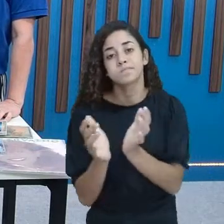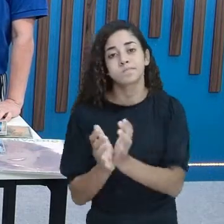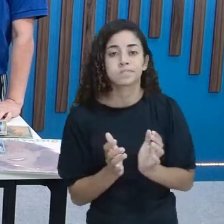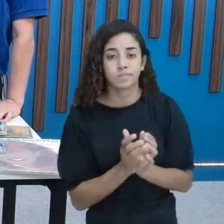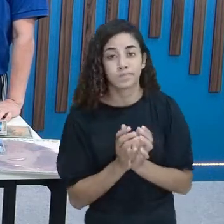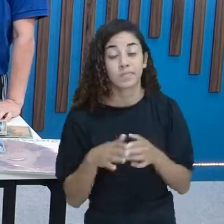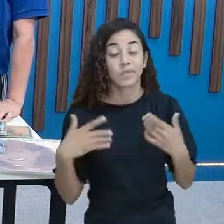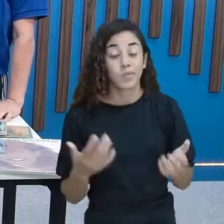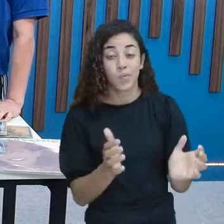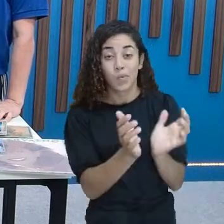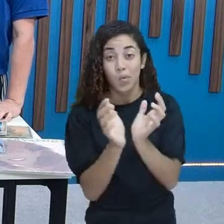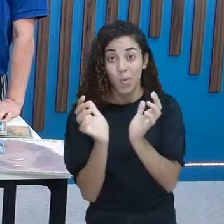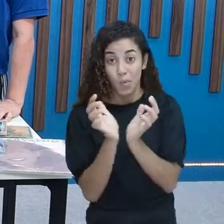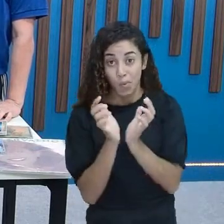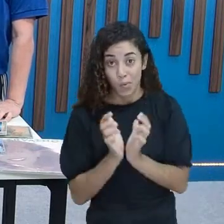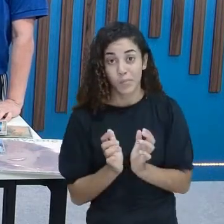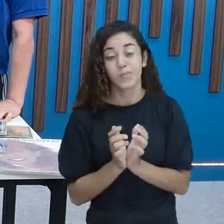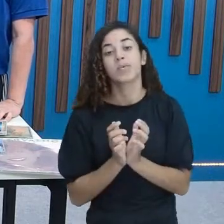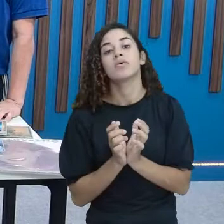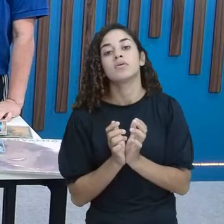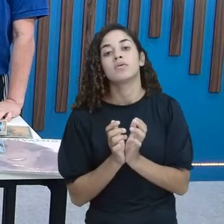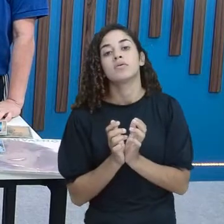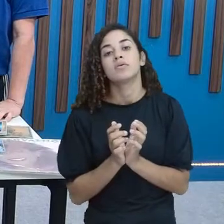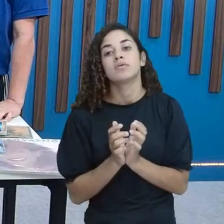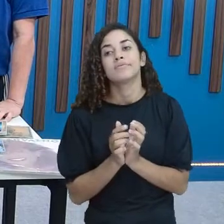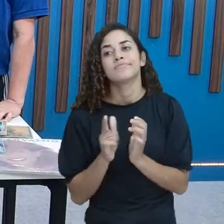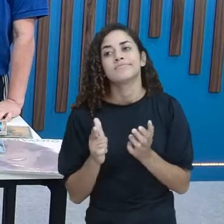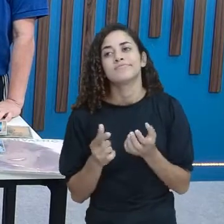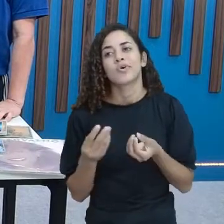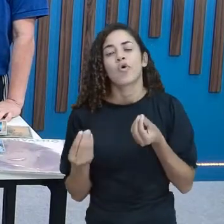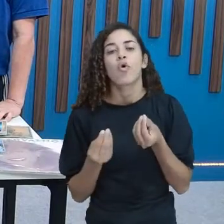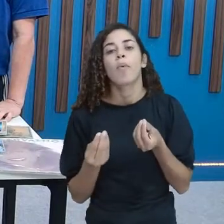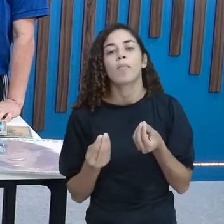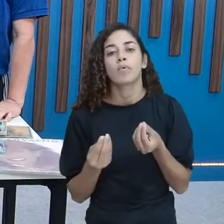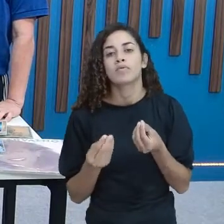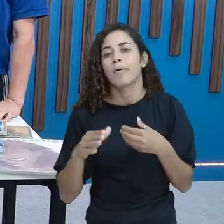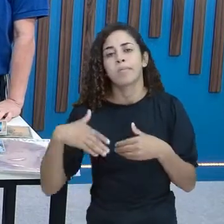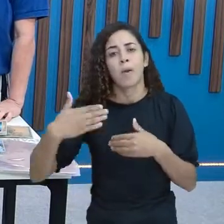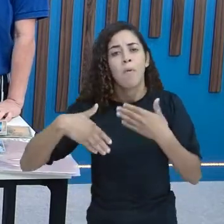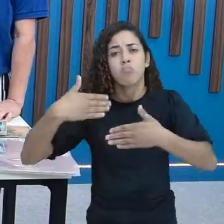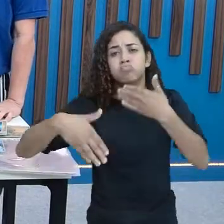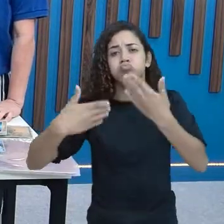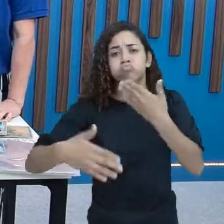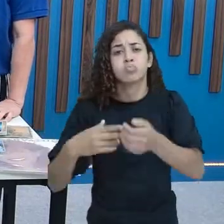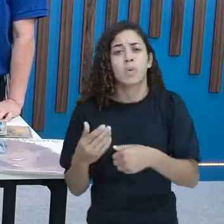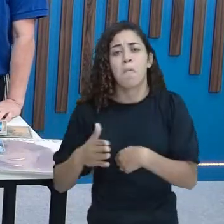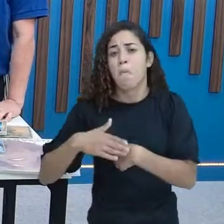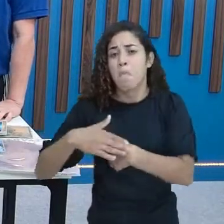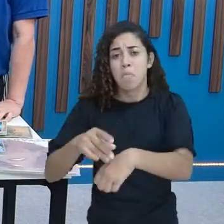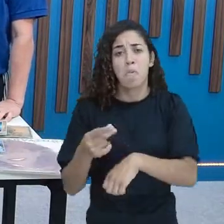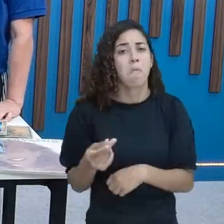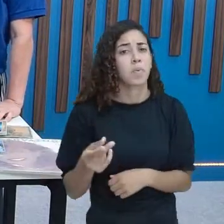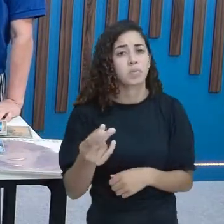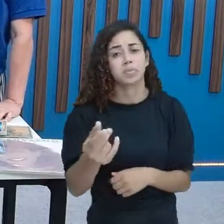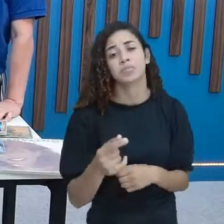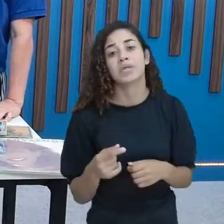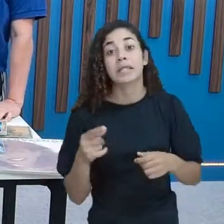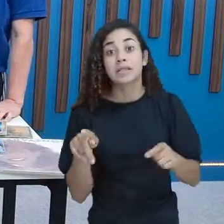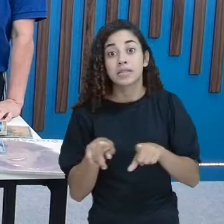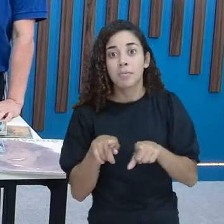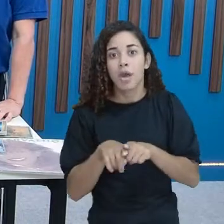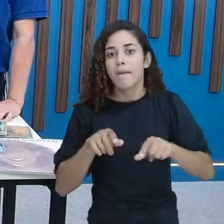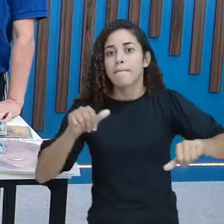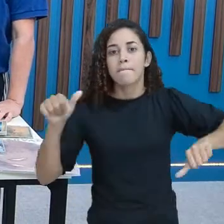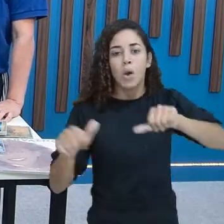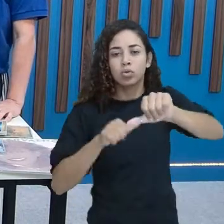Esse agrupamento Ele é incessante Vai continuar sempre Sim, sim, sim E sempre mudando As